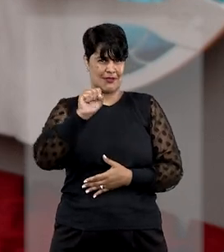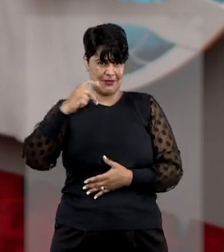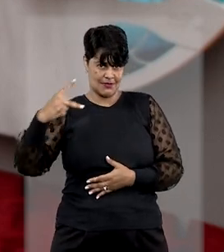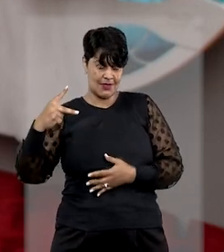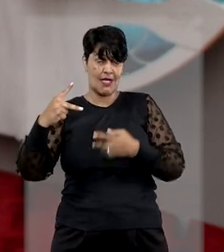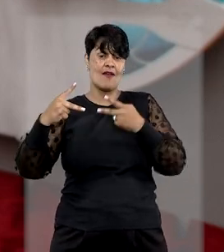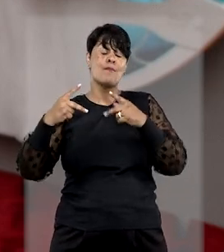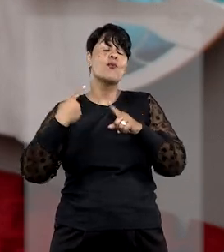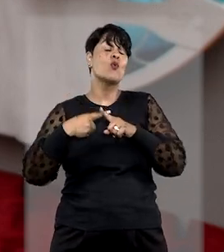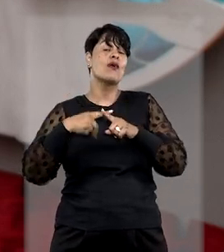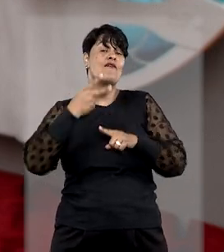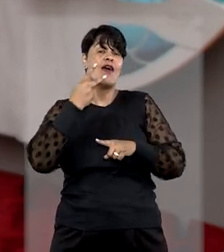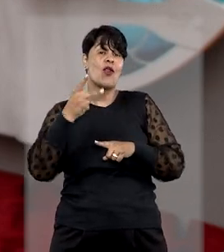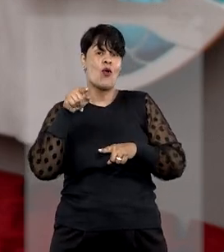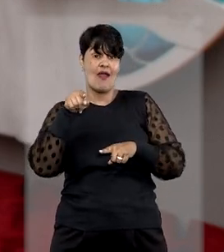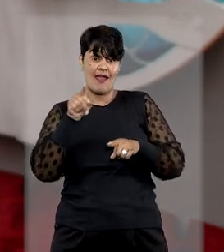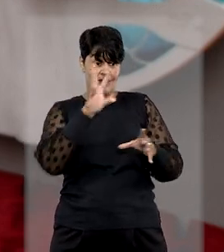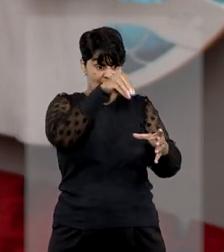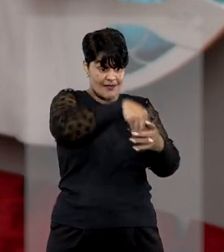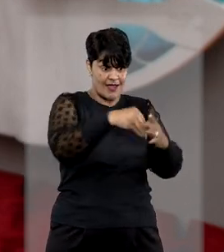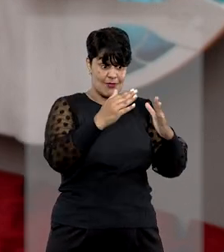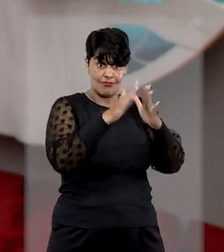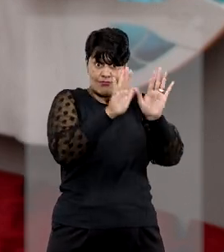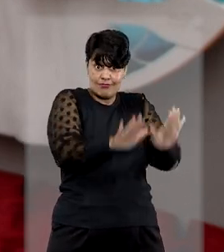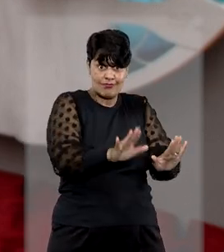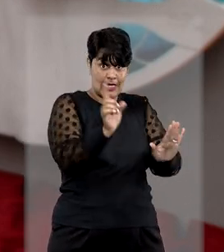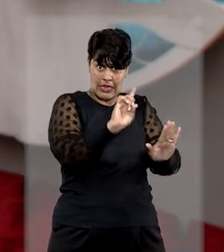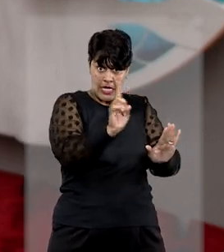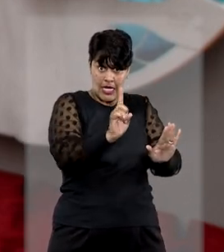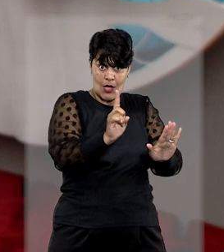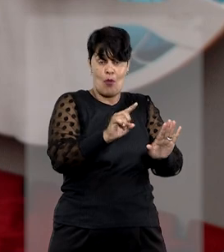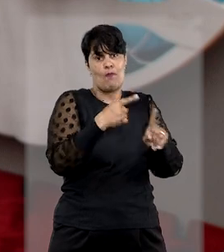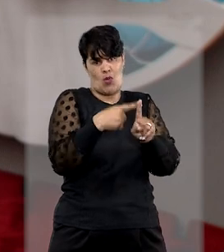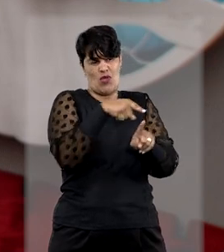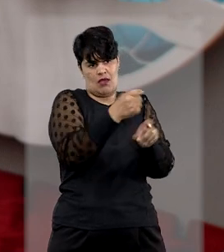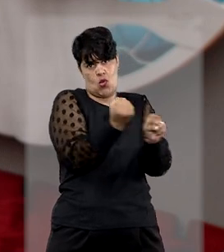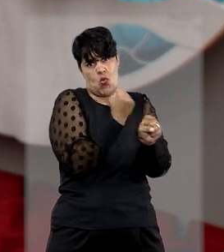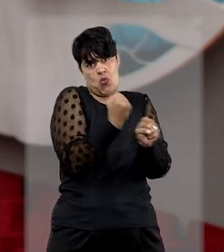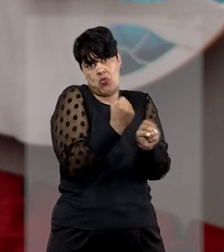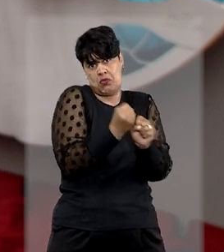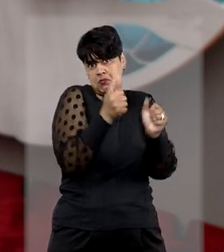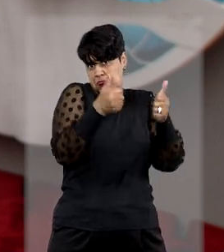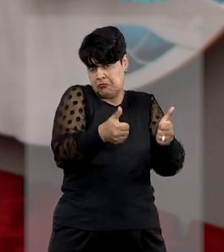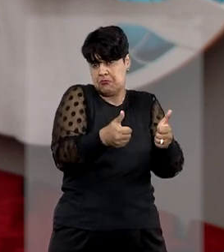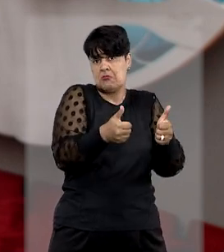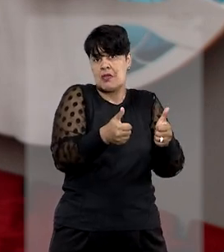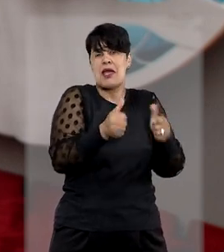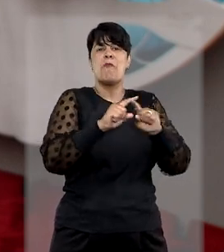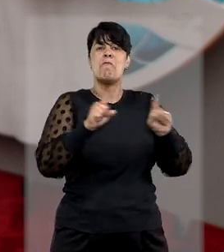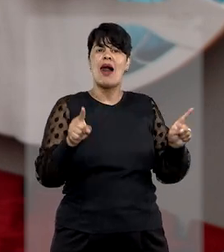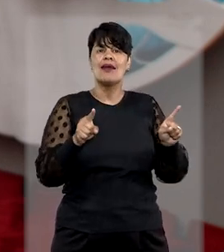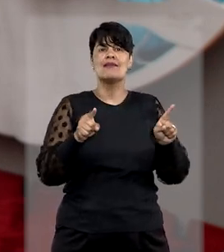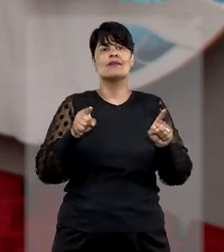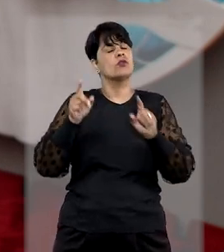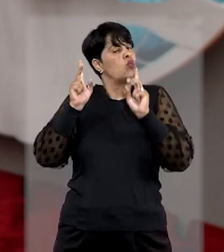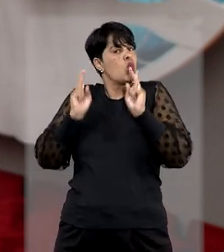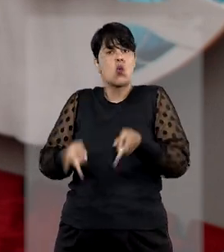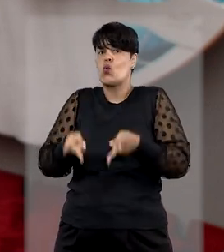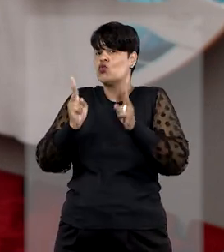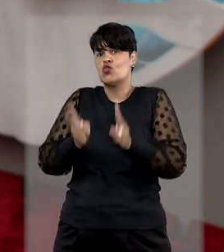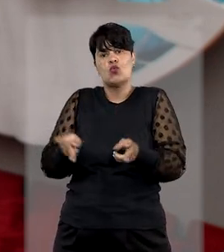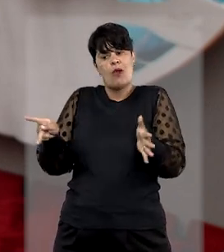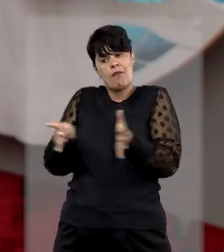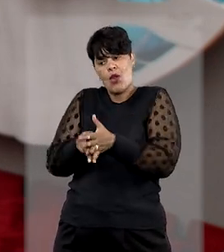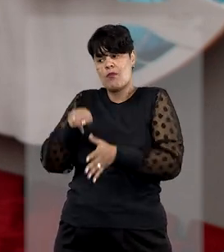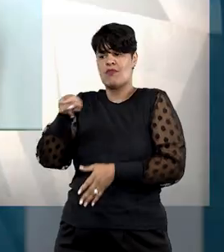devedor não residir no único imóvel que possui, que ainda está em fase de construção, não impede a classificação como